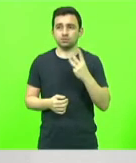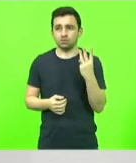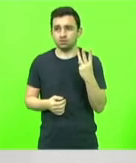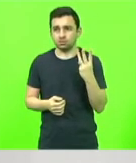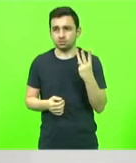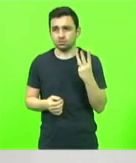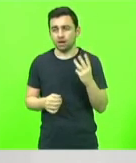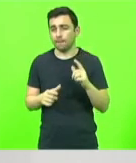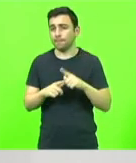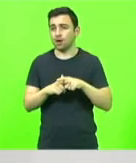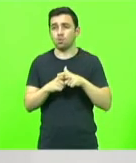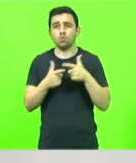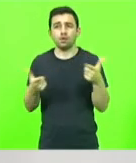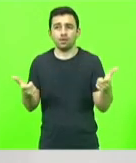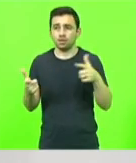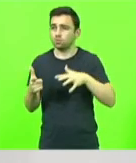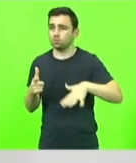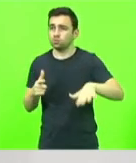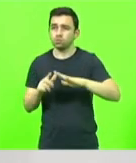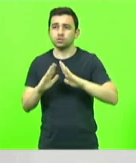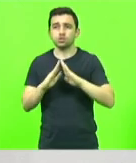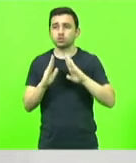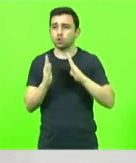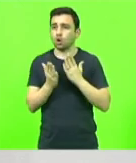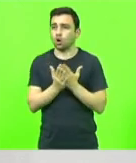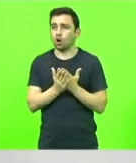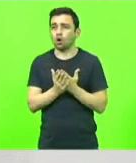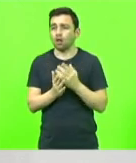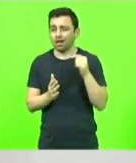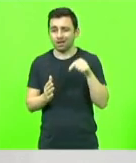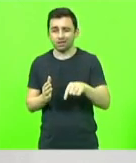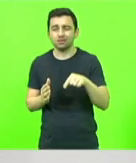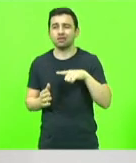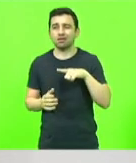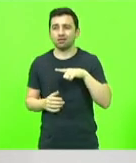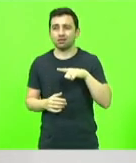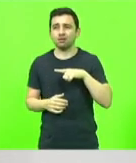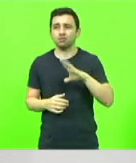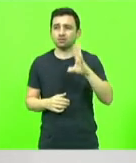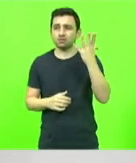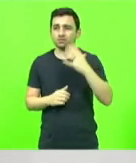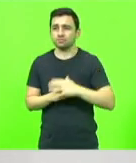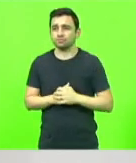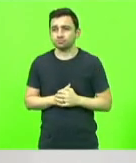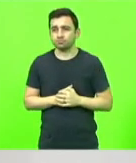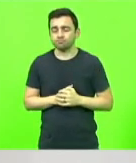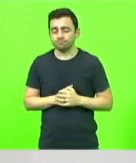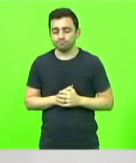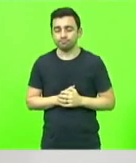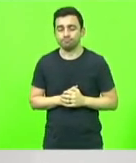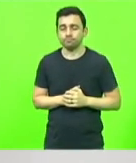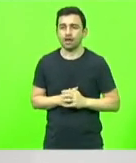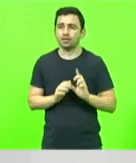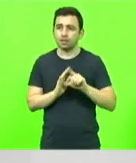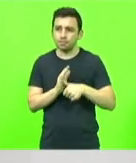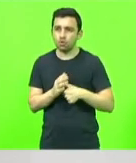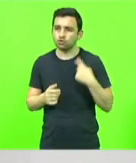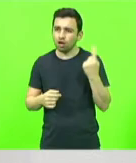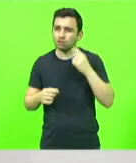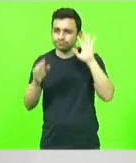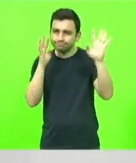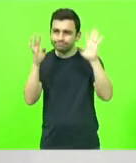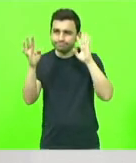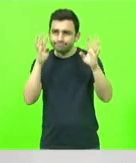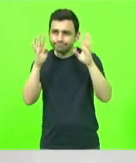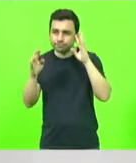grande maioria das escolas nesta condição. Depois desse exercício, o